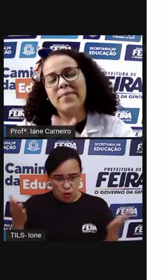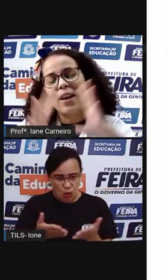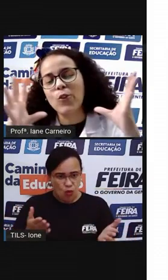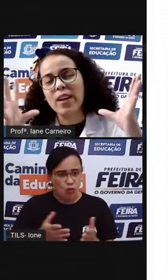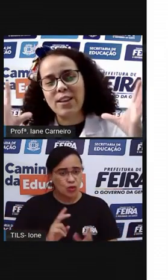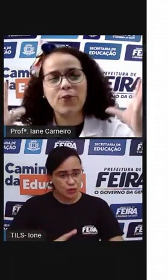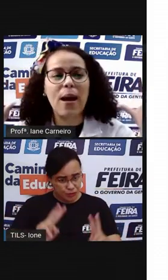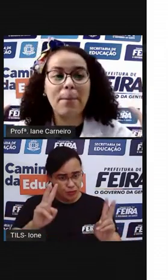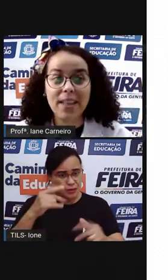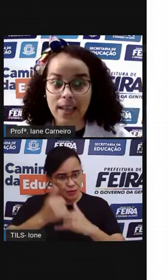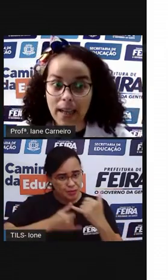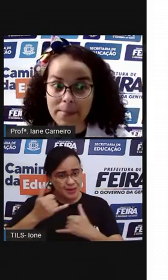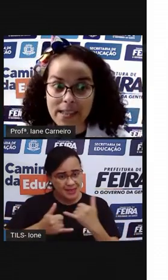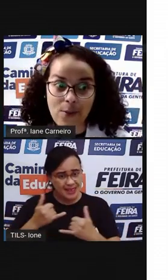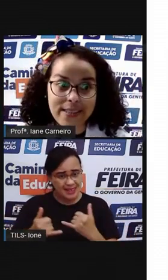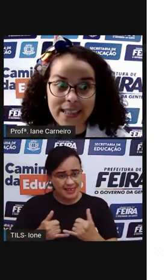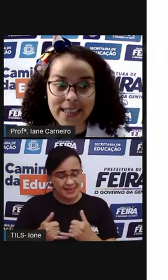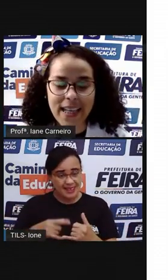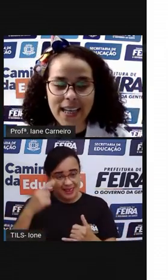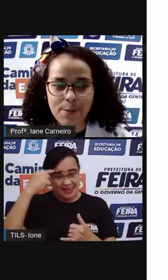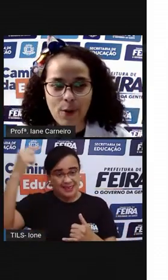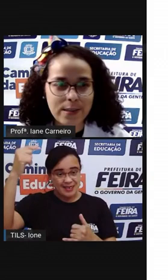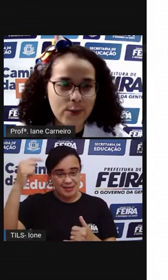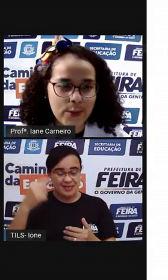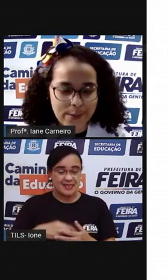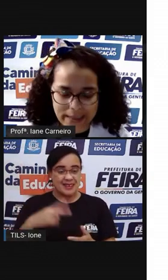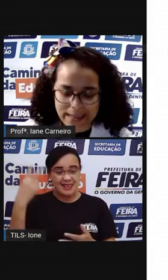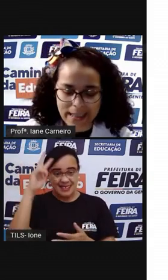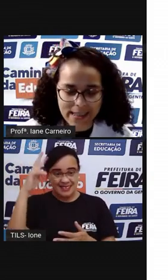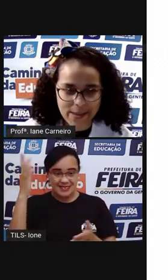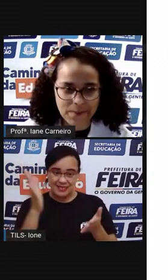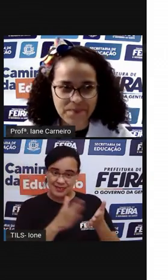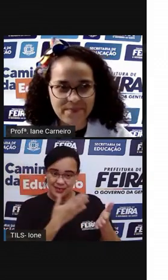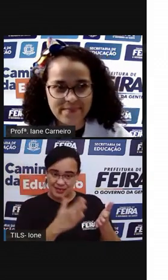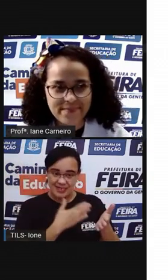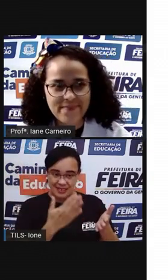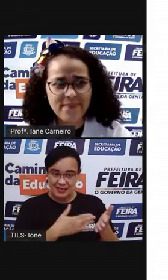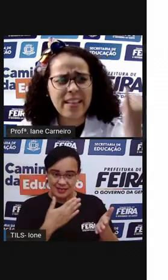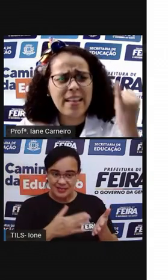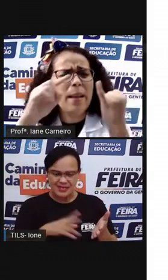livro A Menina da Cabeça Quadrada? Que lembra quais foram as brincadeiras?